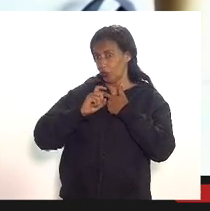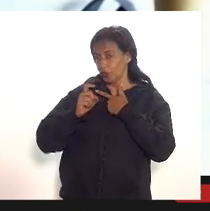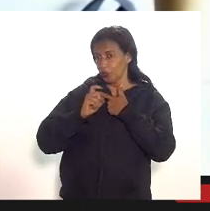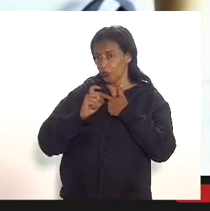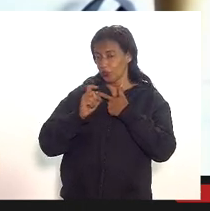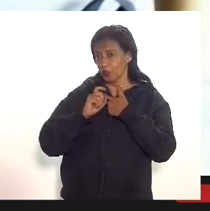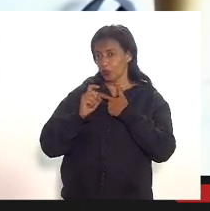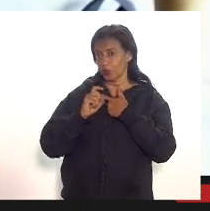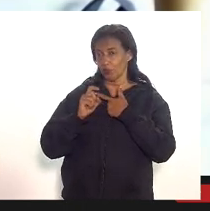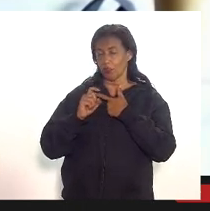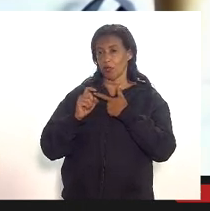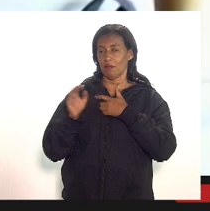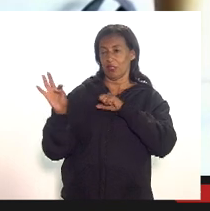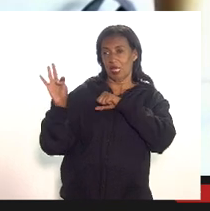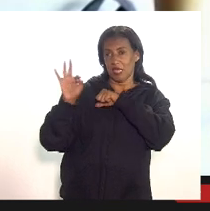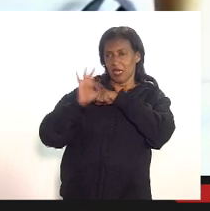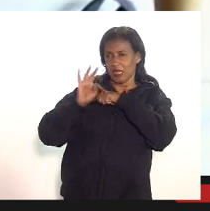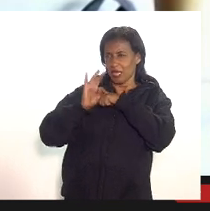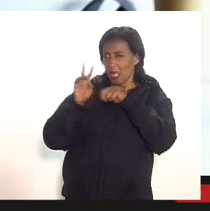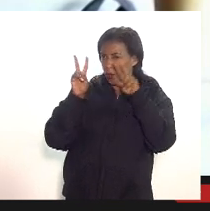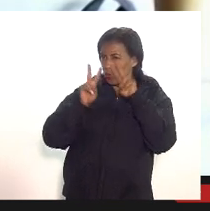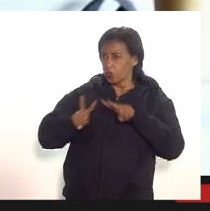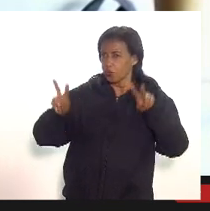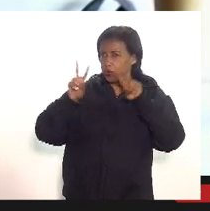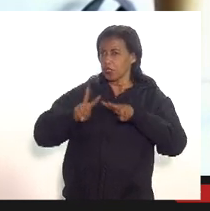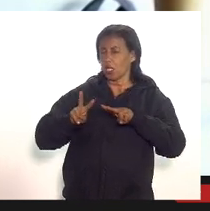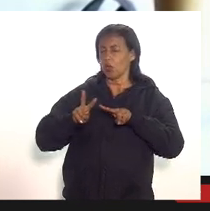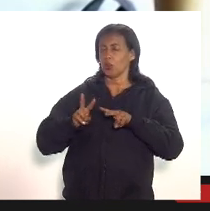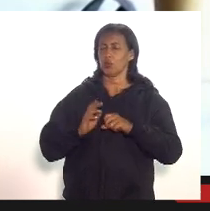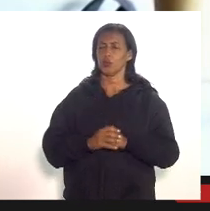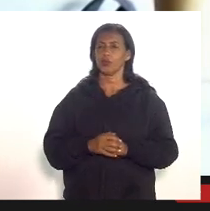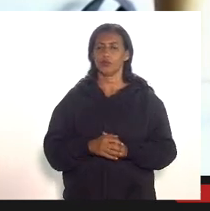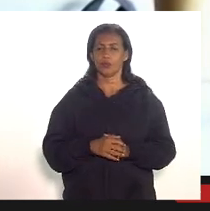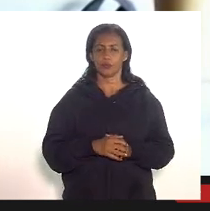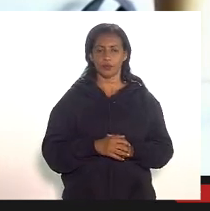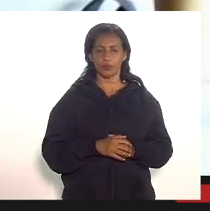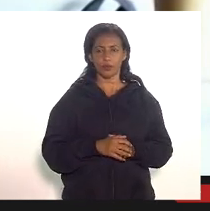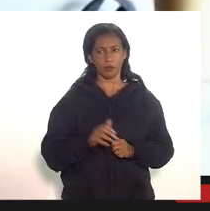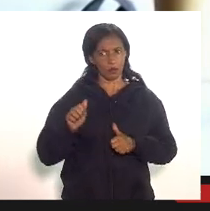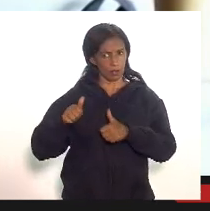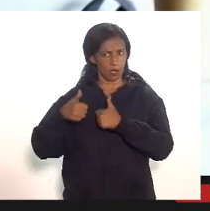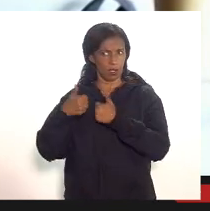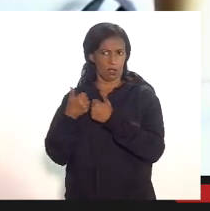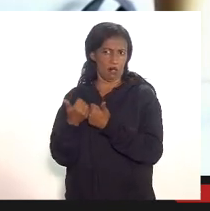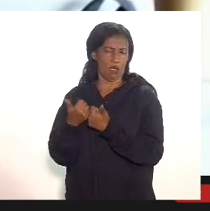vista técnico seja do seu ponto de vista legal